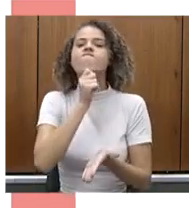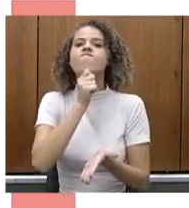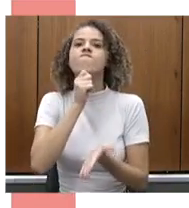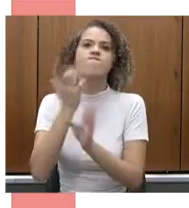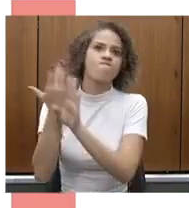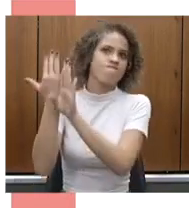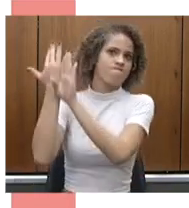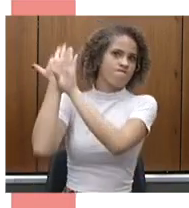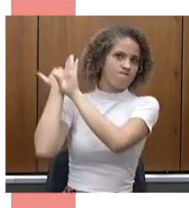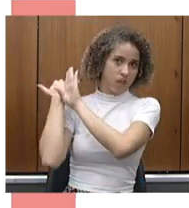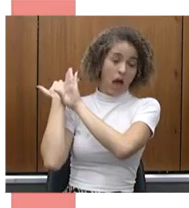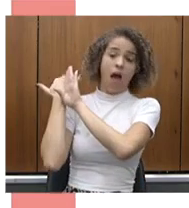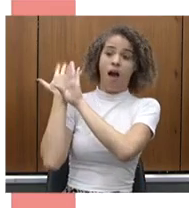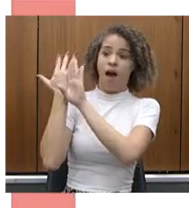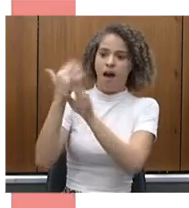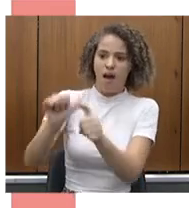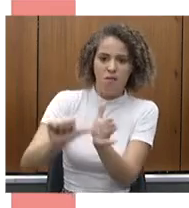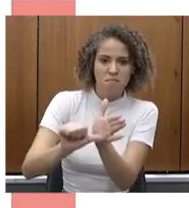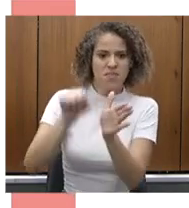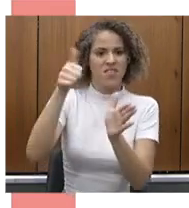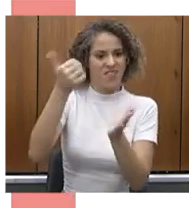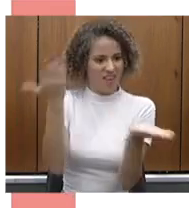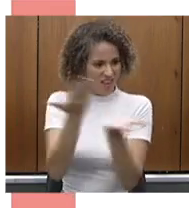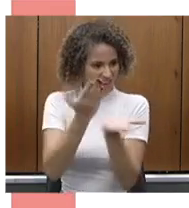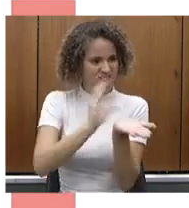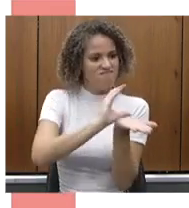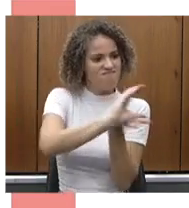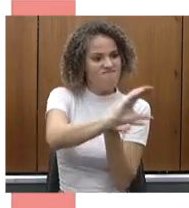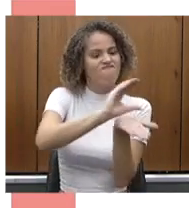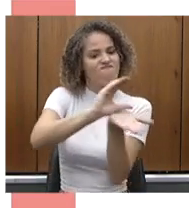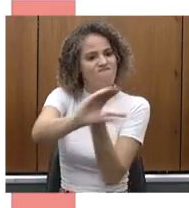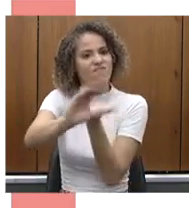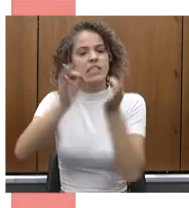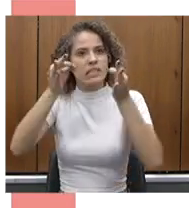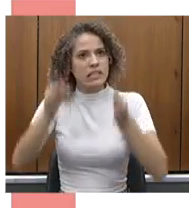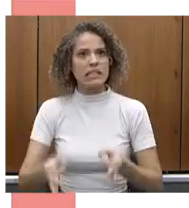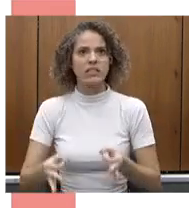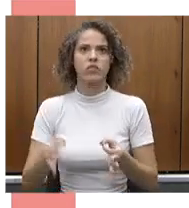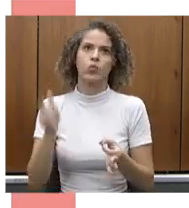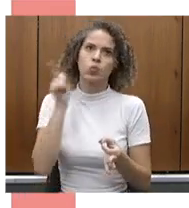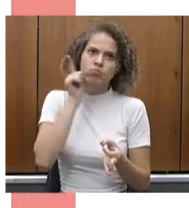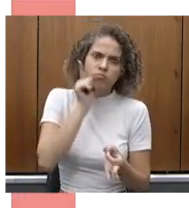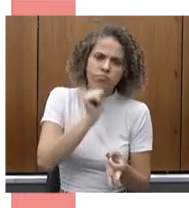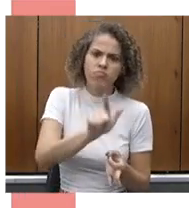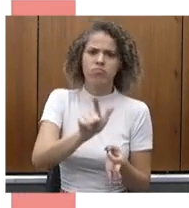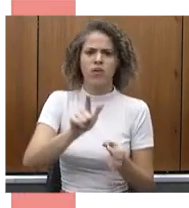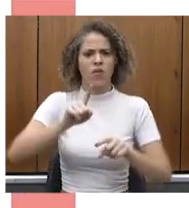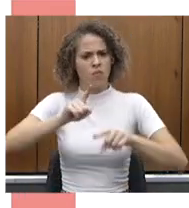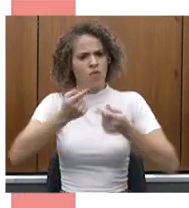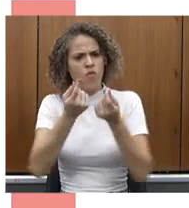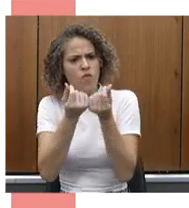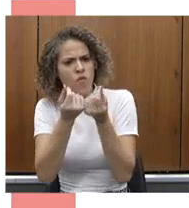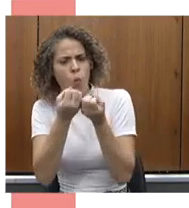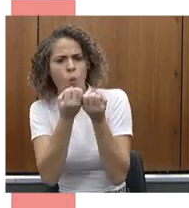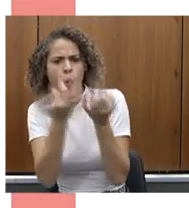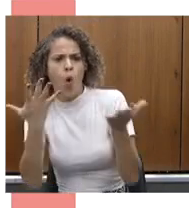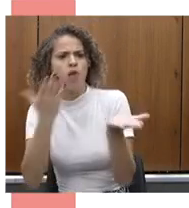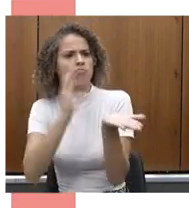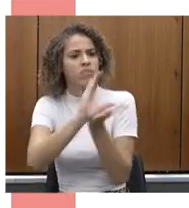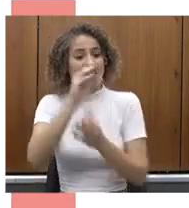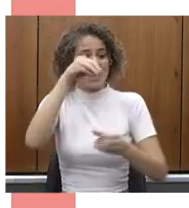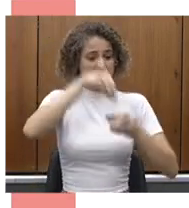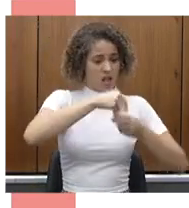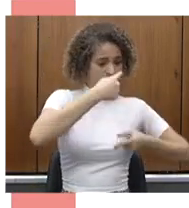e agora, pela primeira vez, a atenção primária recebe realmente recursos relacionados a boas políticas